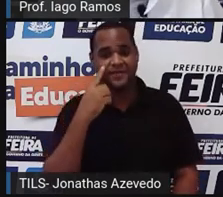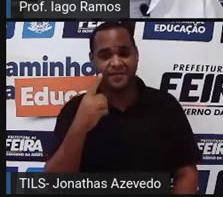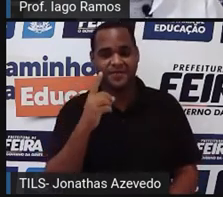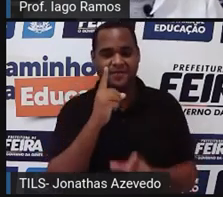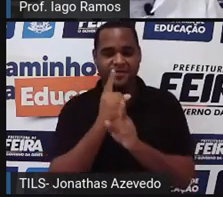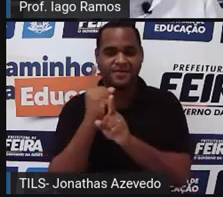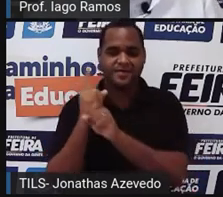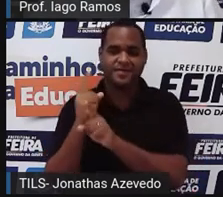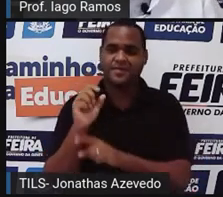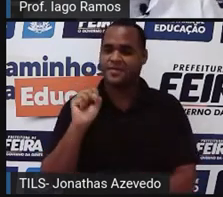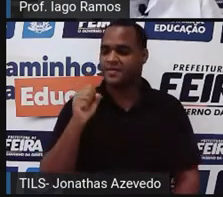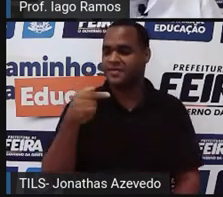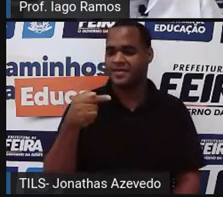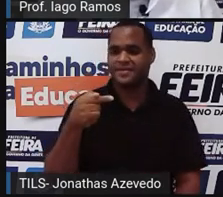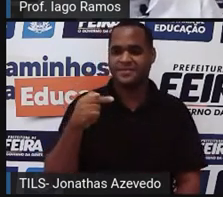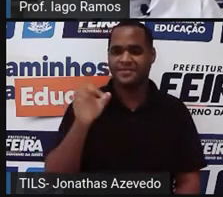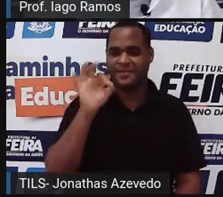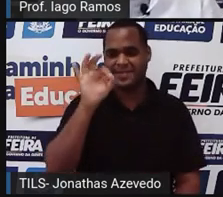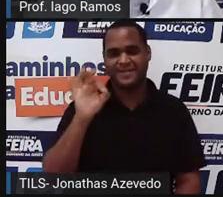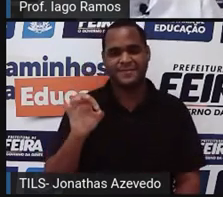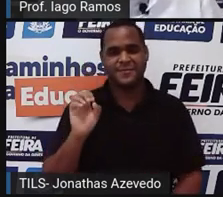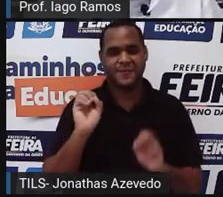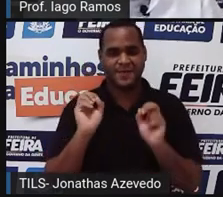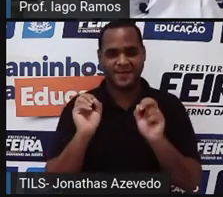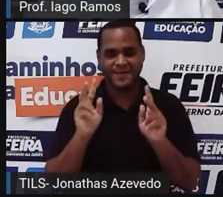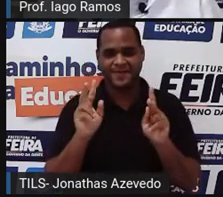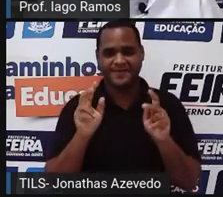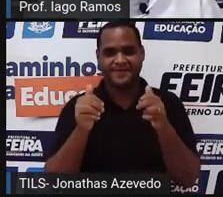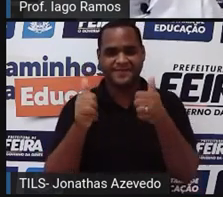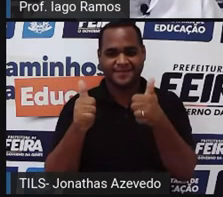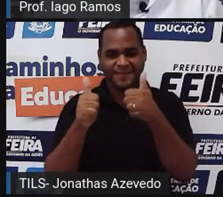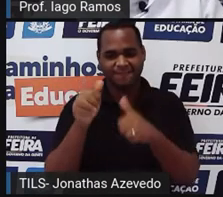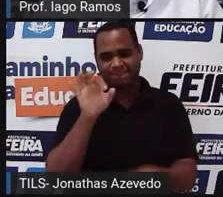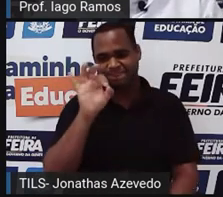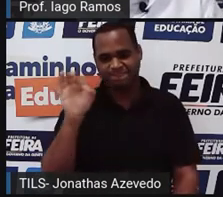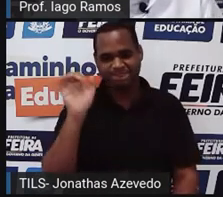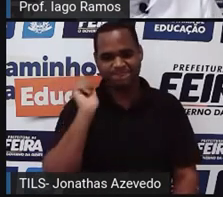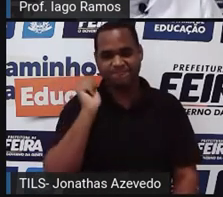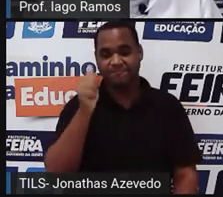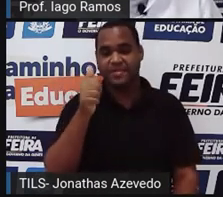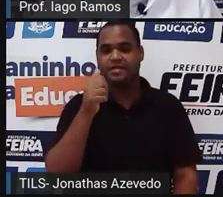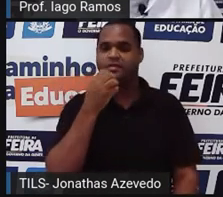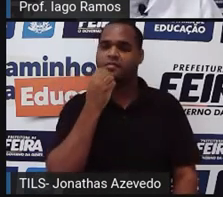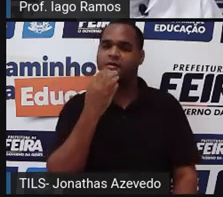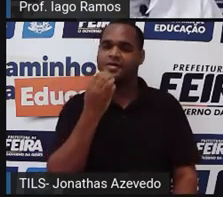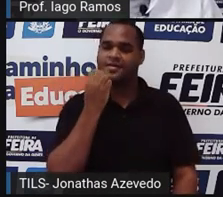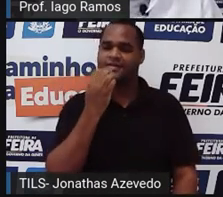vai dar 87. Tranquilo? Beleza? Bom,